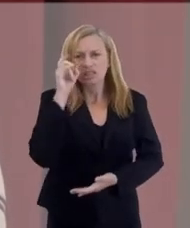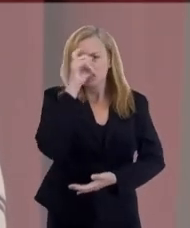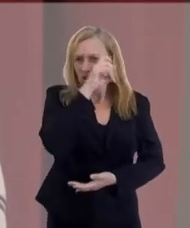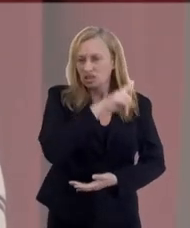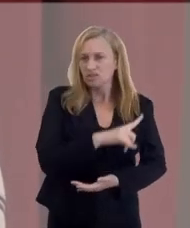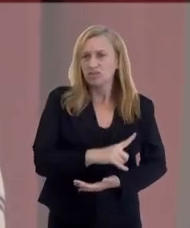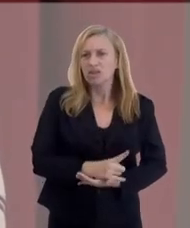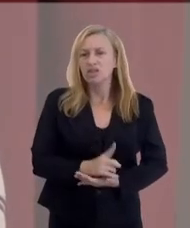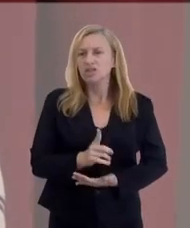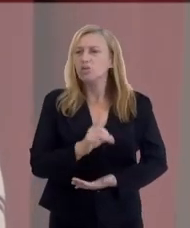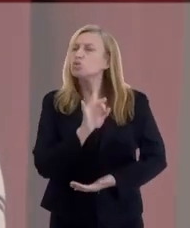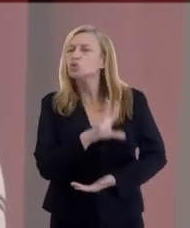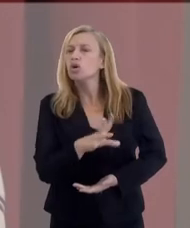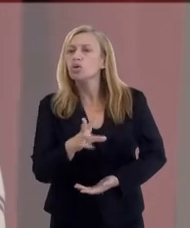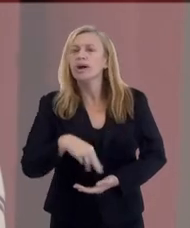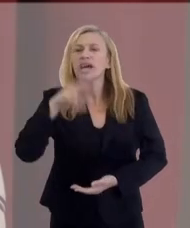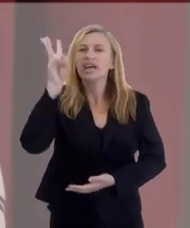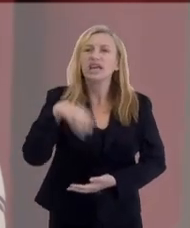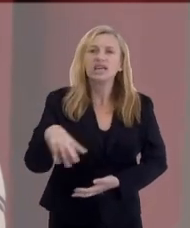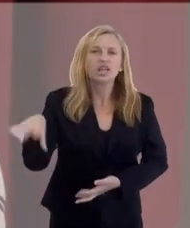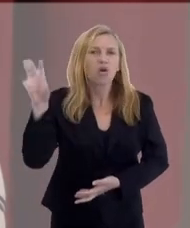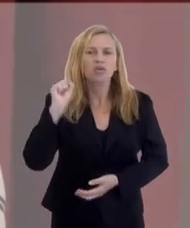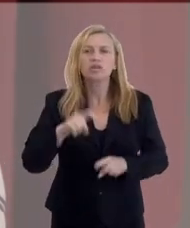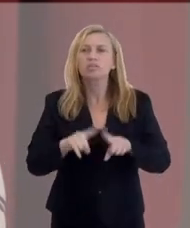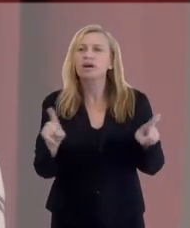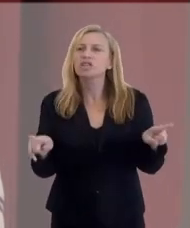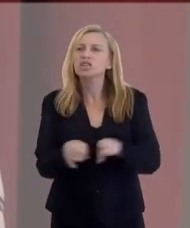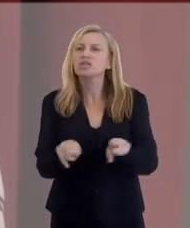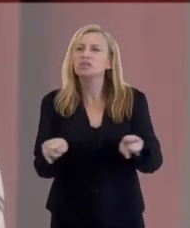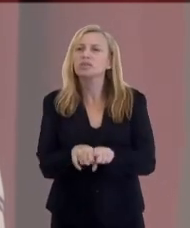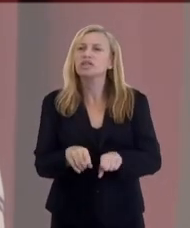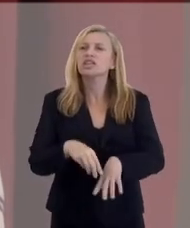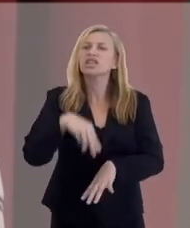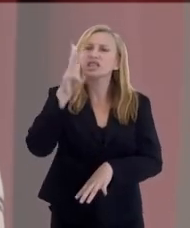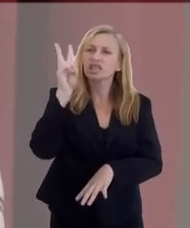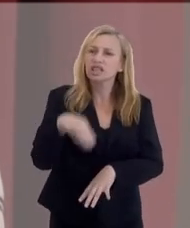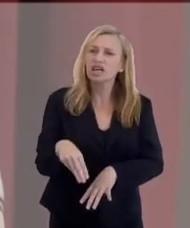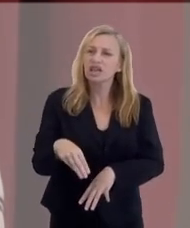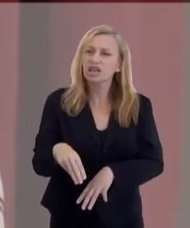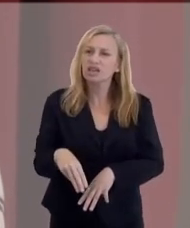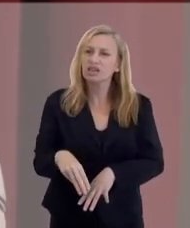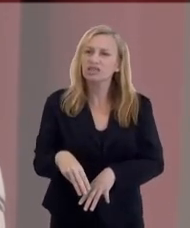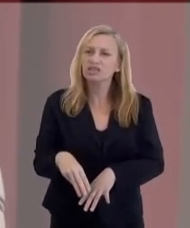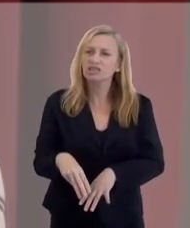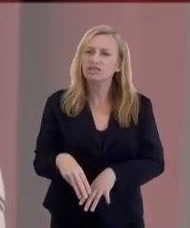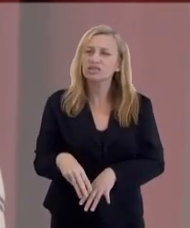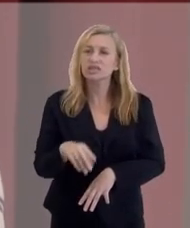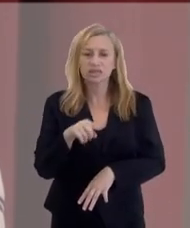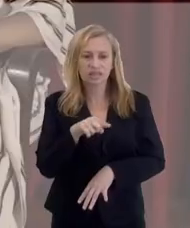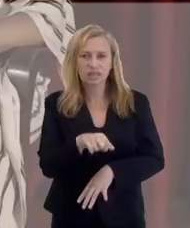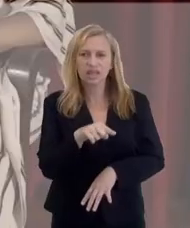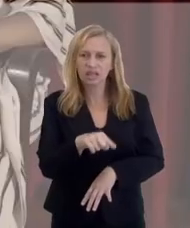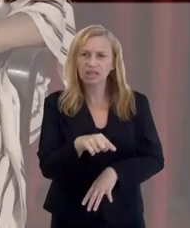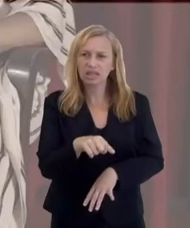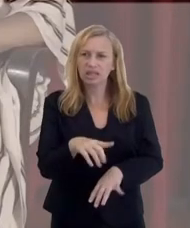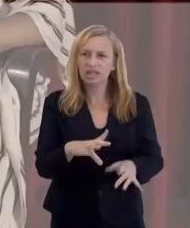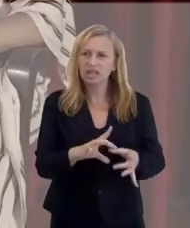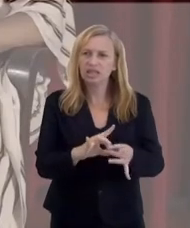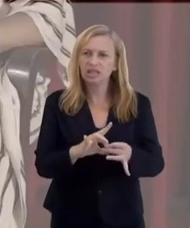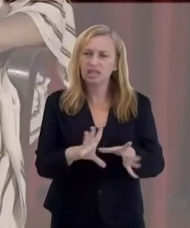difícil de digerir, não só para quem está ouvindo, mas também para aquele médium que está ali